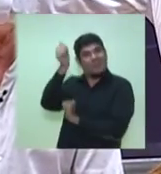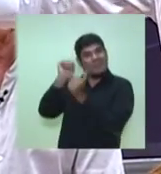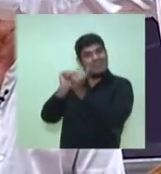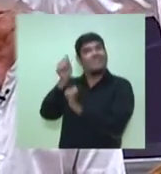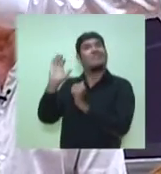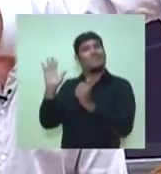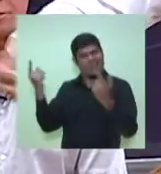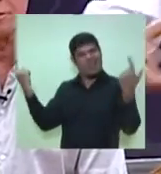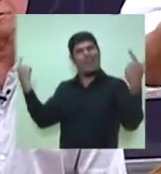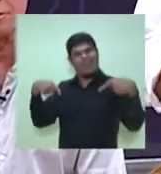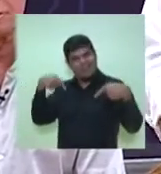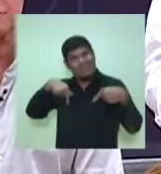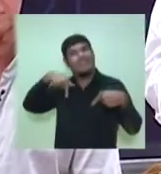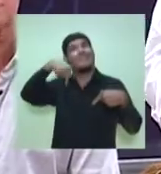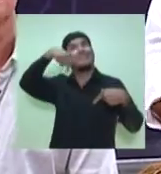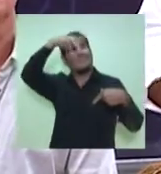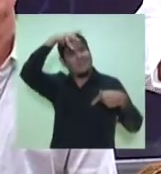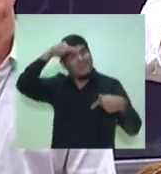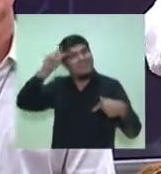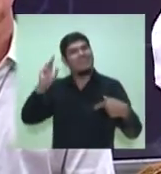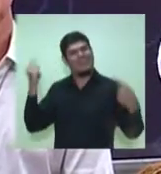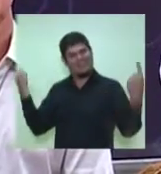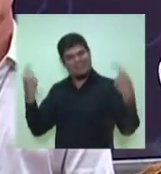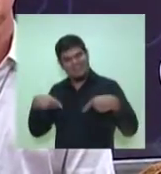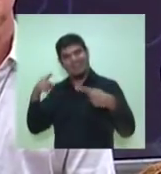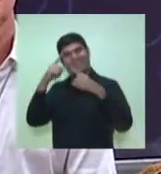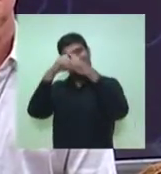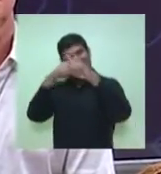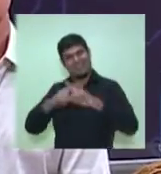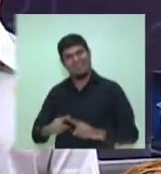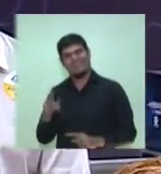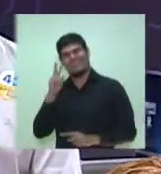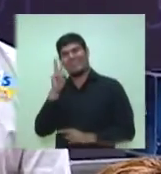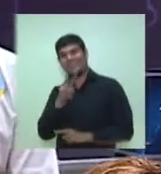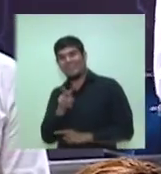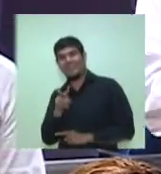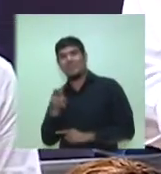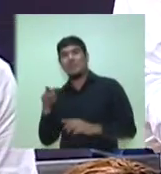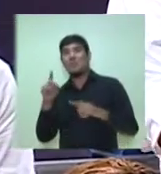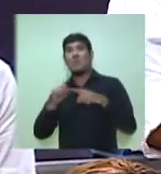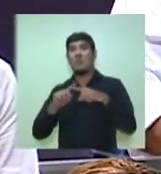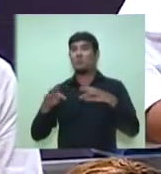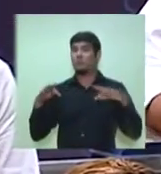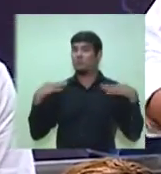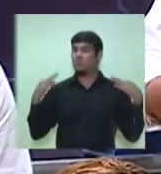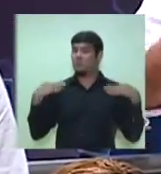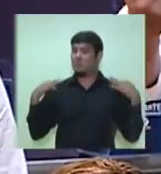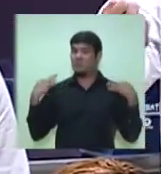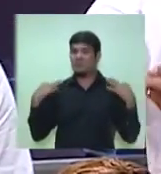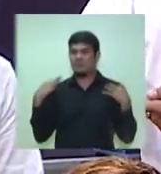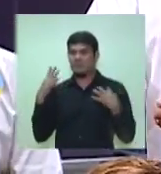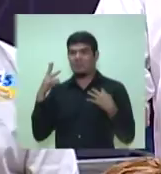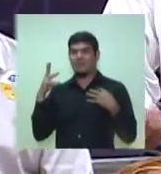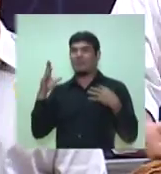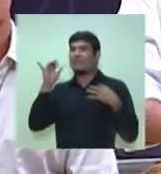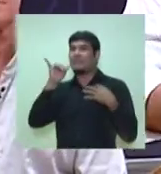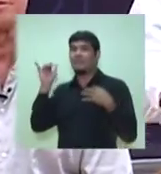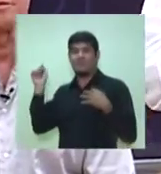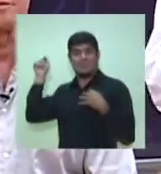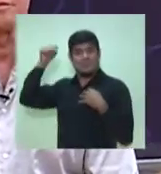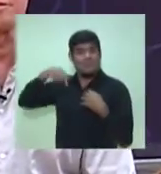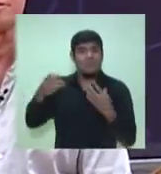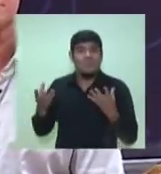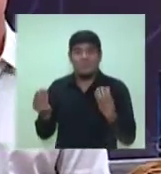campeonato aqui de pesca aqui em Manaus. Tem um grande potencial porque é um turista de alta renda. É um turista que deixa muito na cidade.